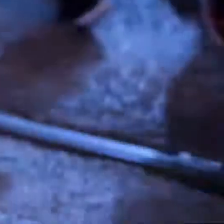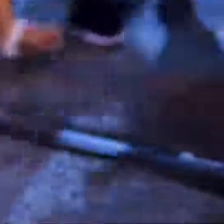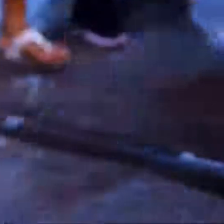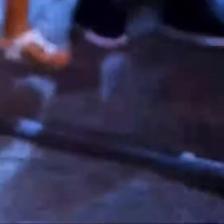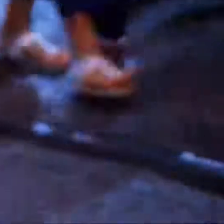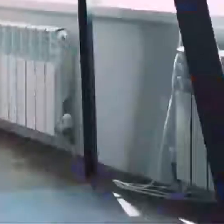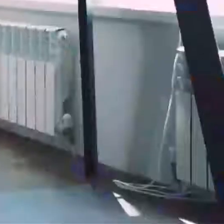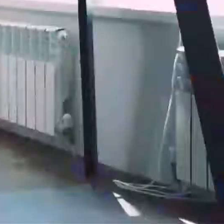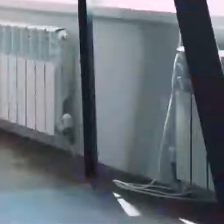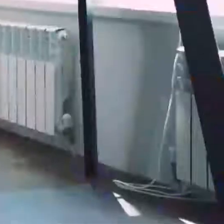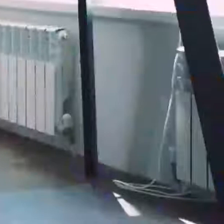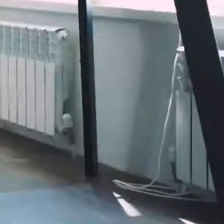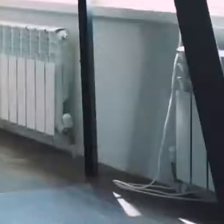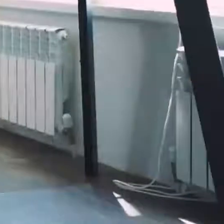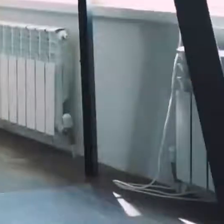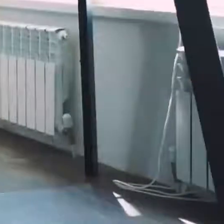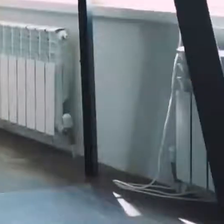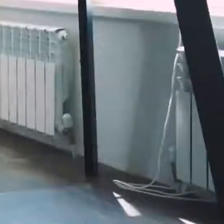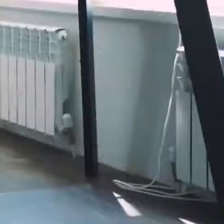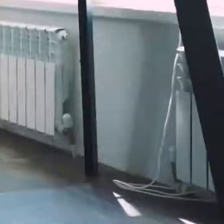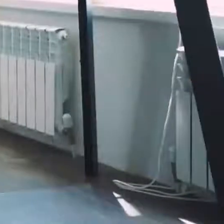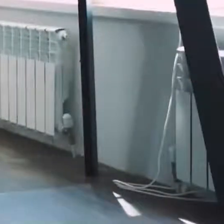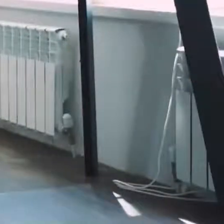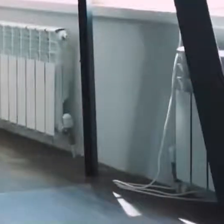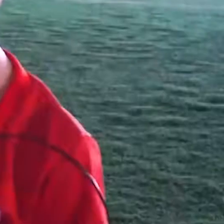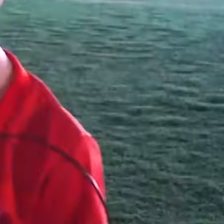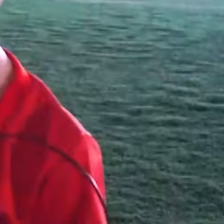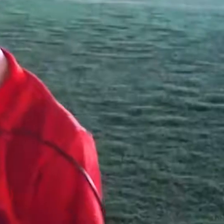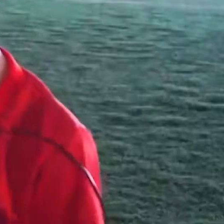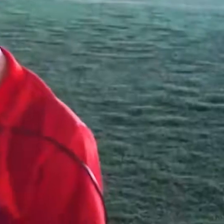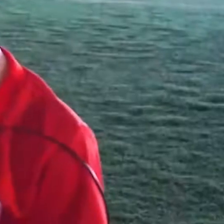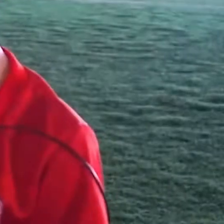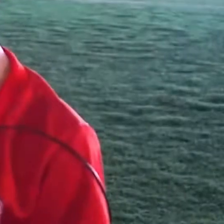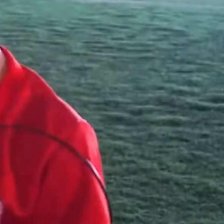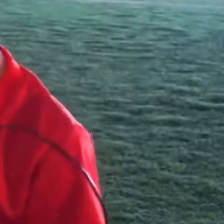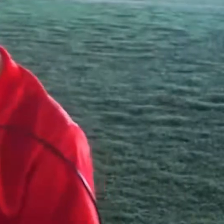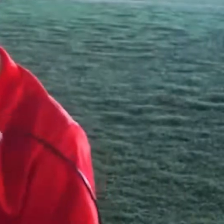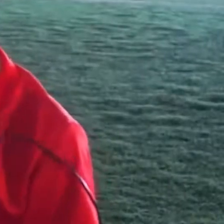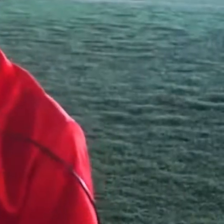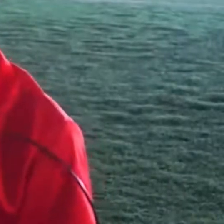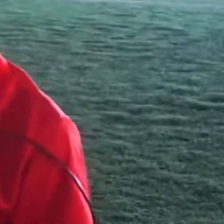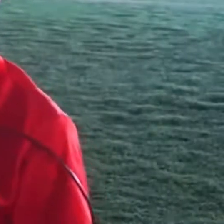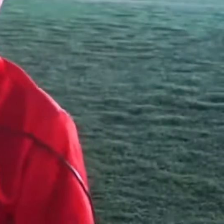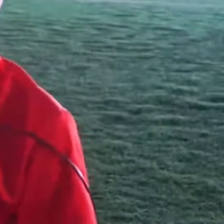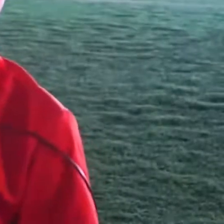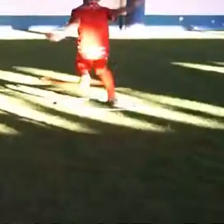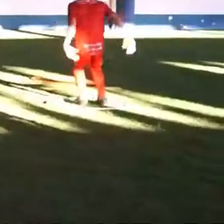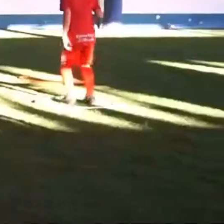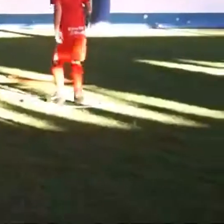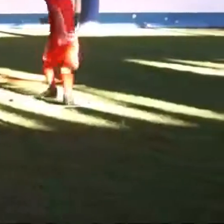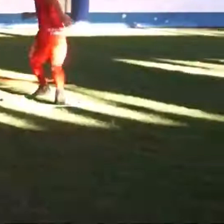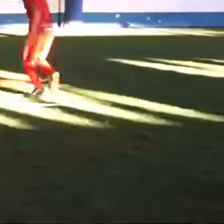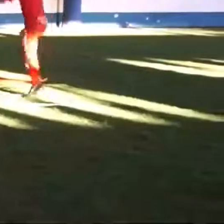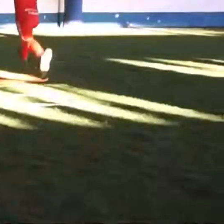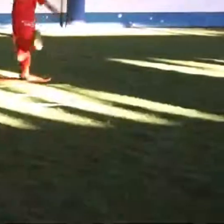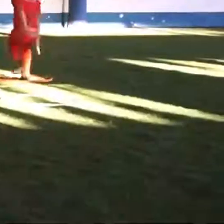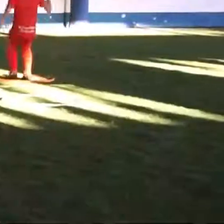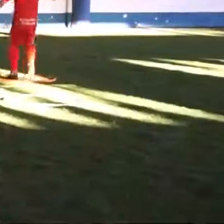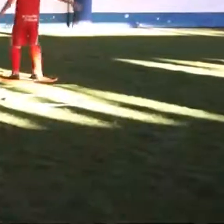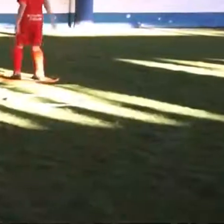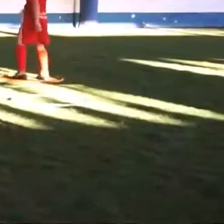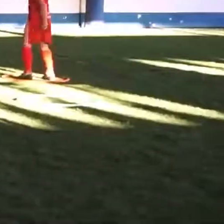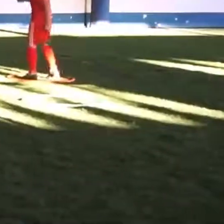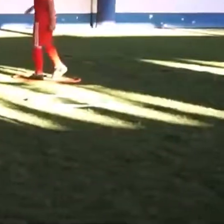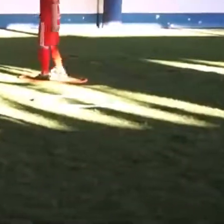física é super importante na vida do ser humano desde pequeno. Veja o caso do Carlos Gabriel, de apenas 4 anos de idade.